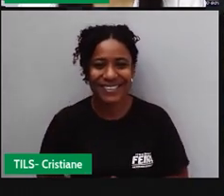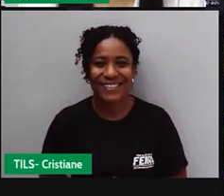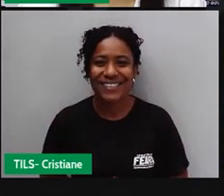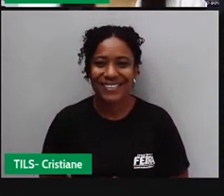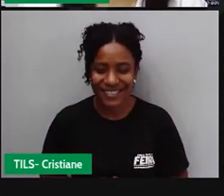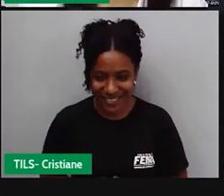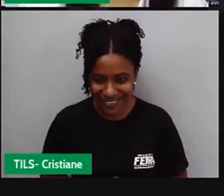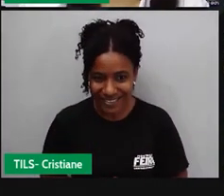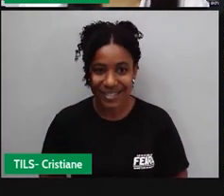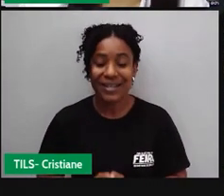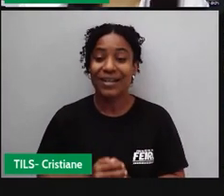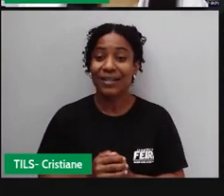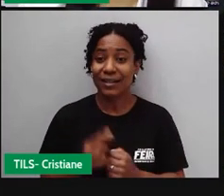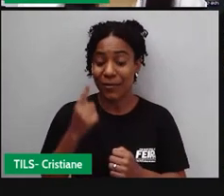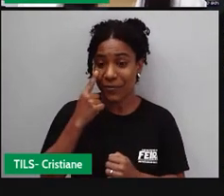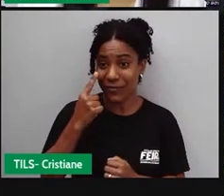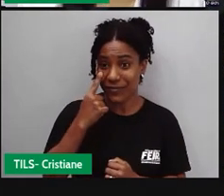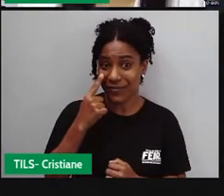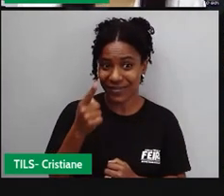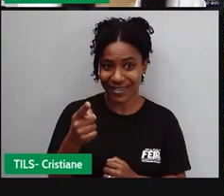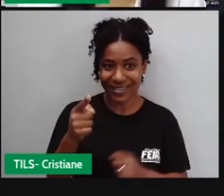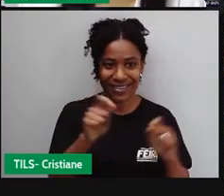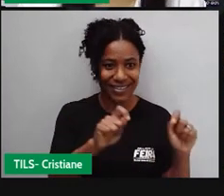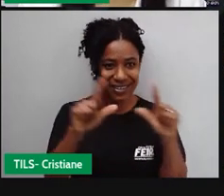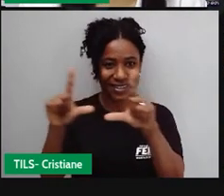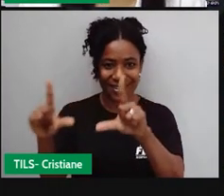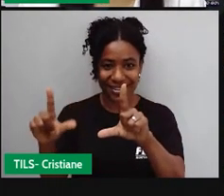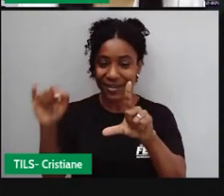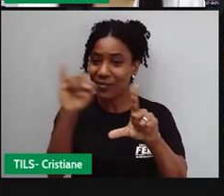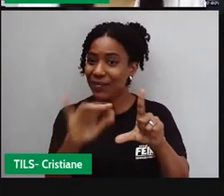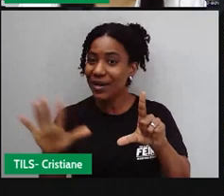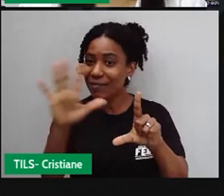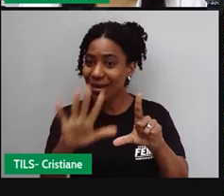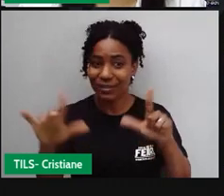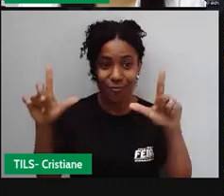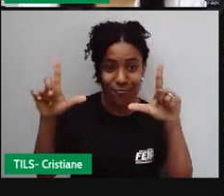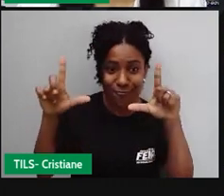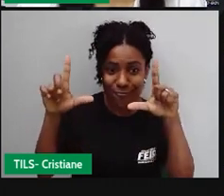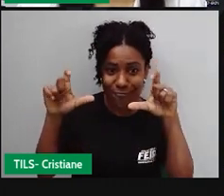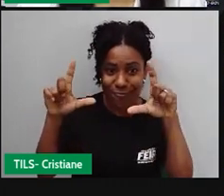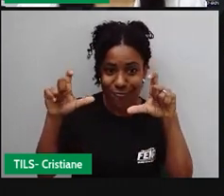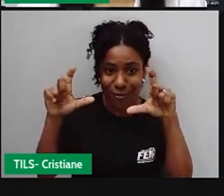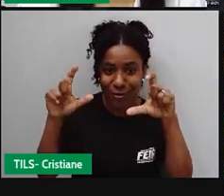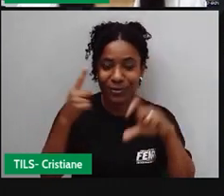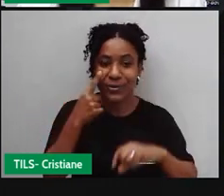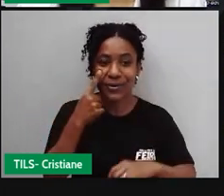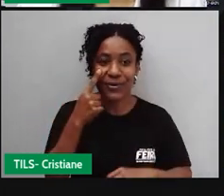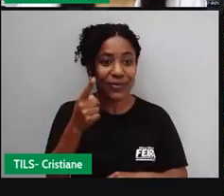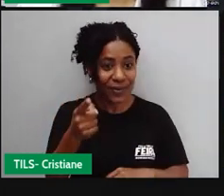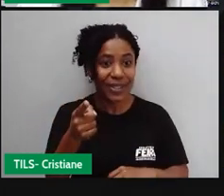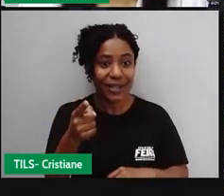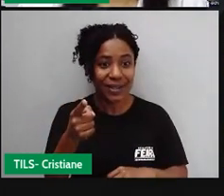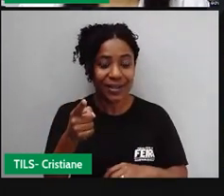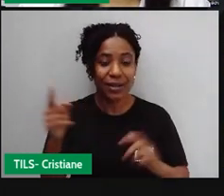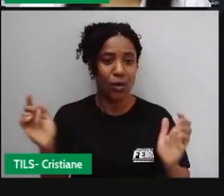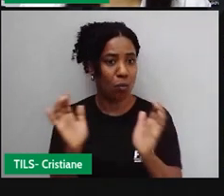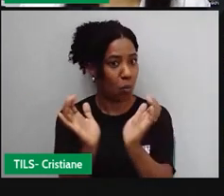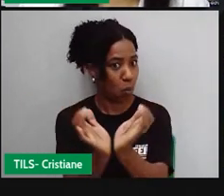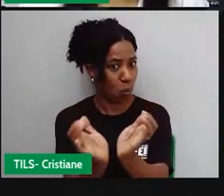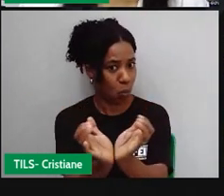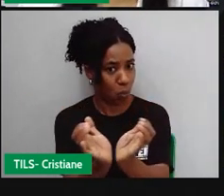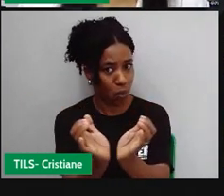Para iniciar, a colocou essa imagem aí, que é uma fotografia retratando uma comunidade